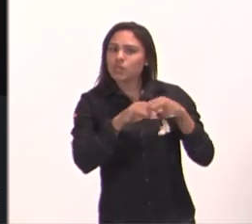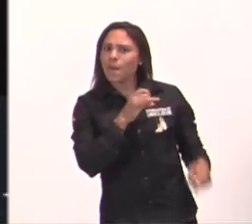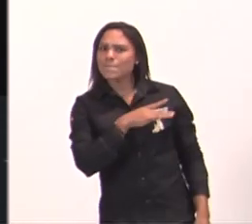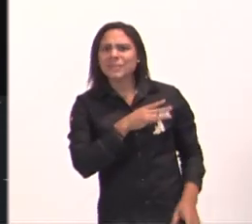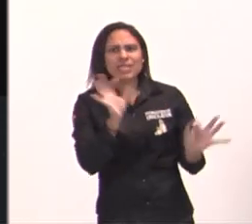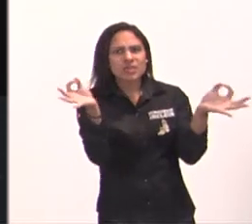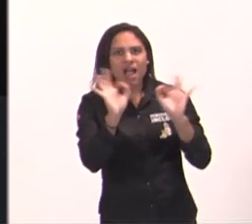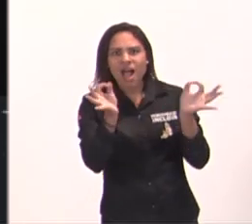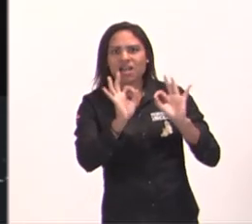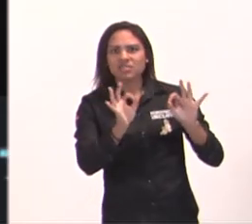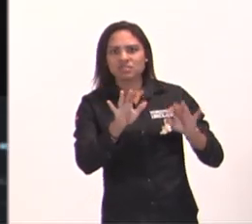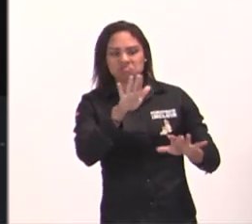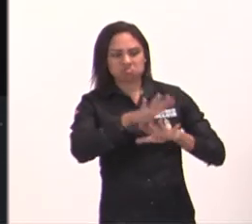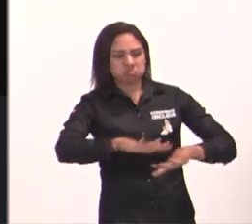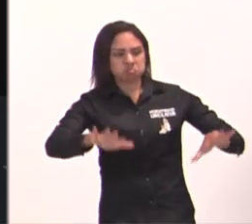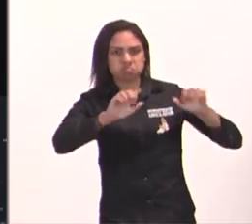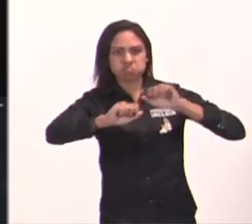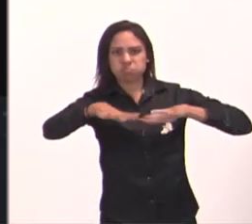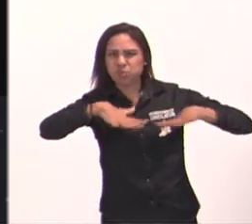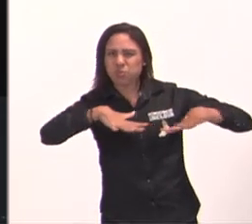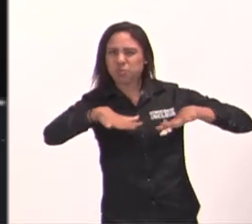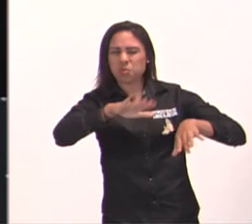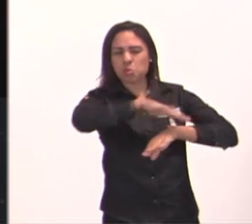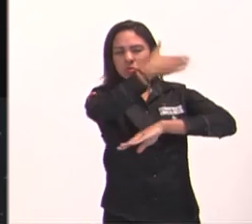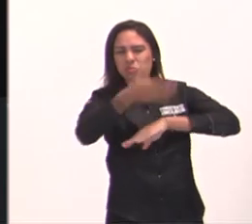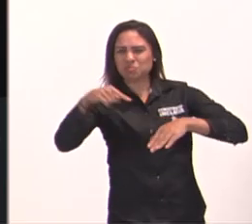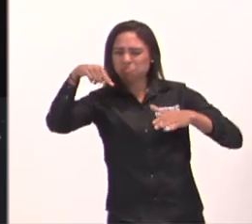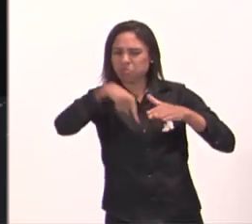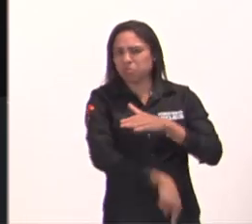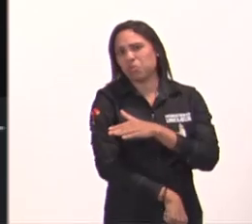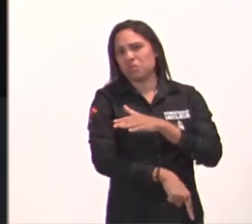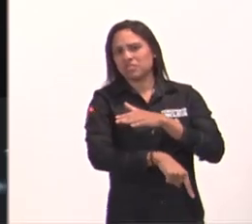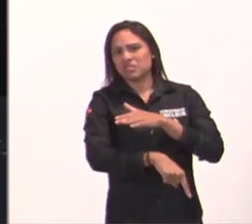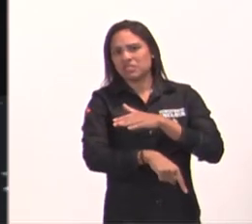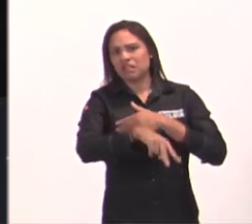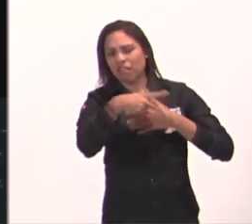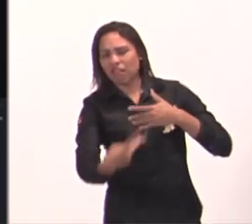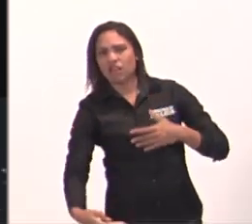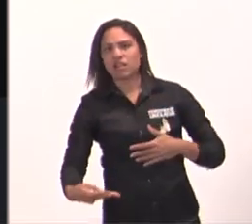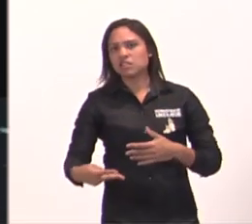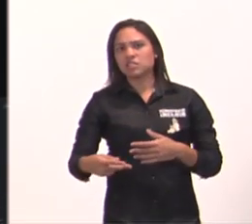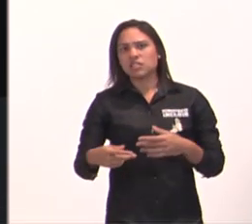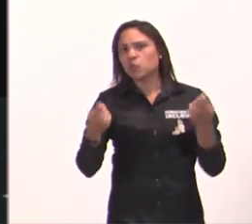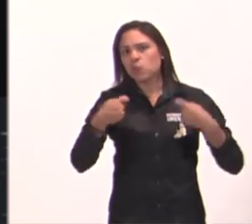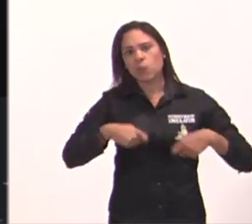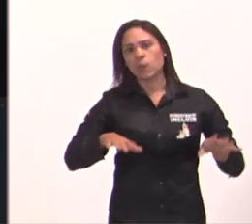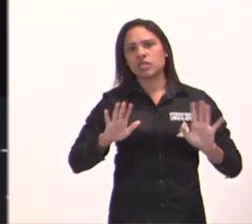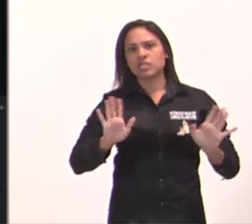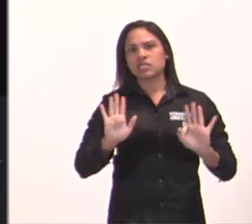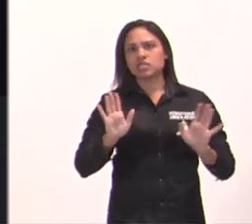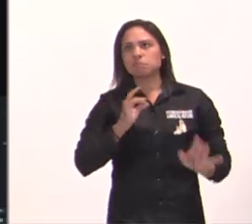ainda que a terra trema e os montes afundem no coração do mar, gente, se a terra